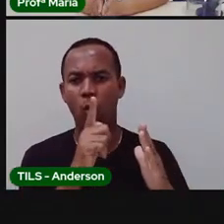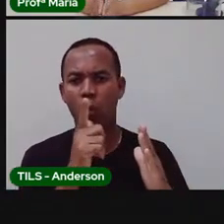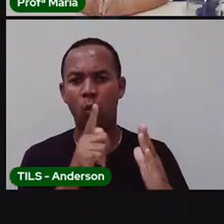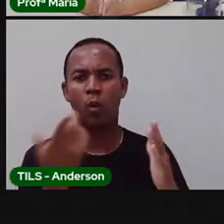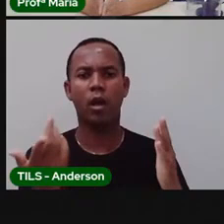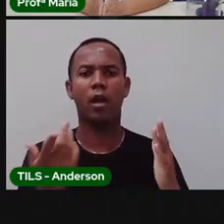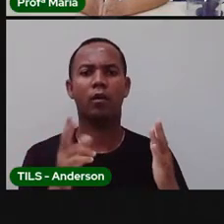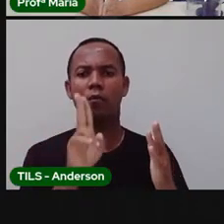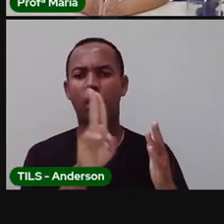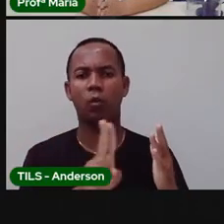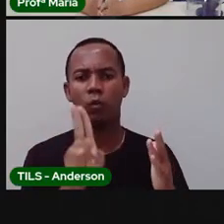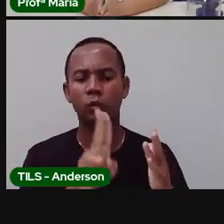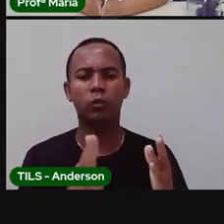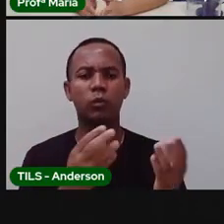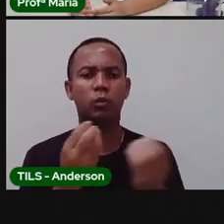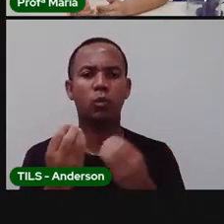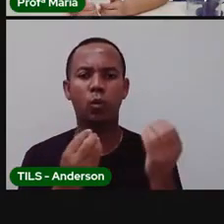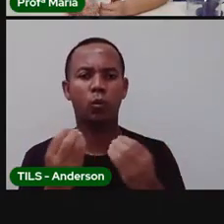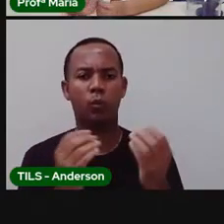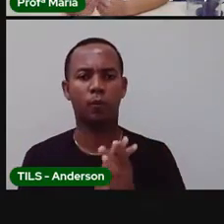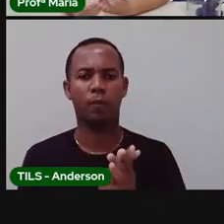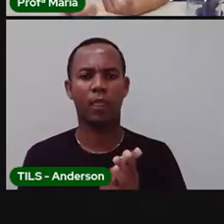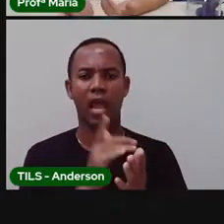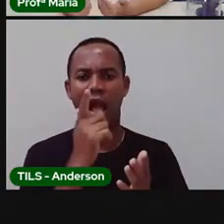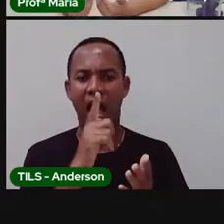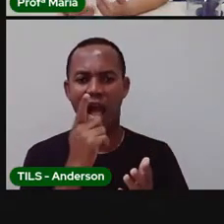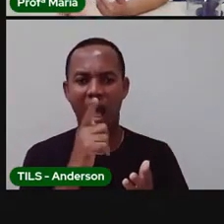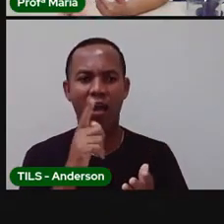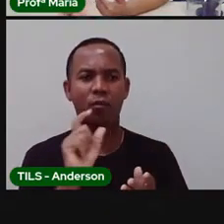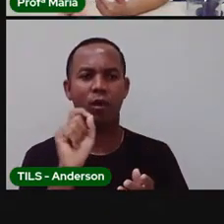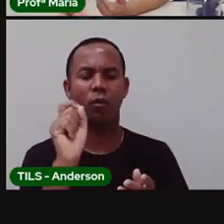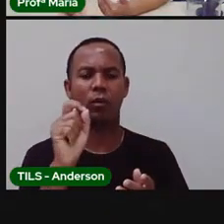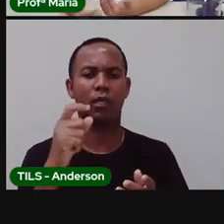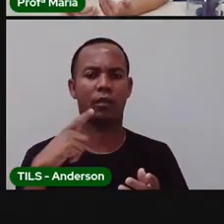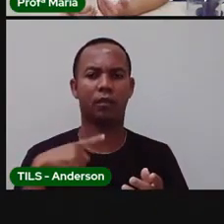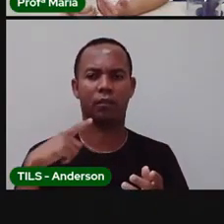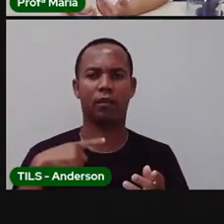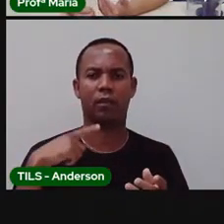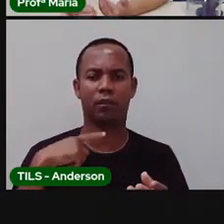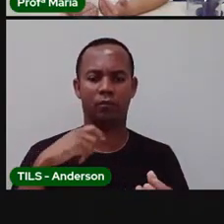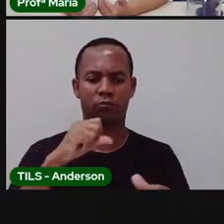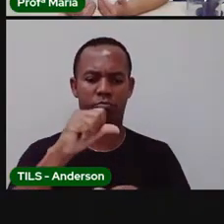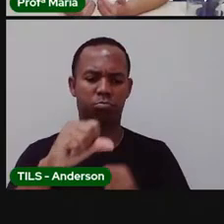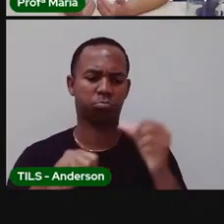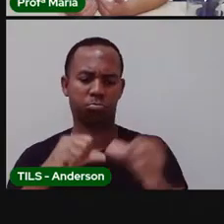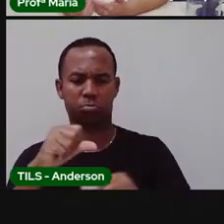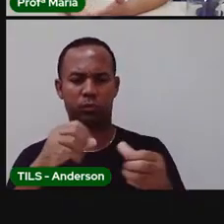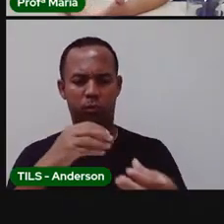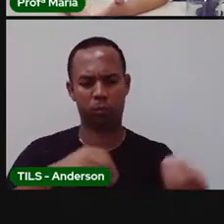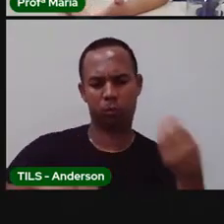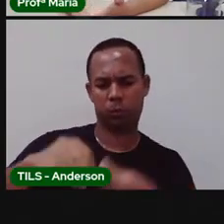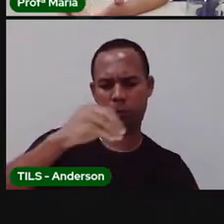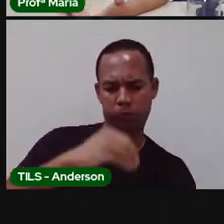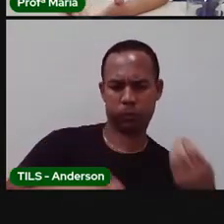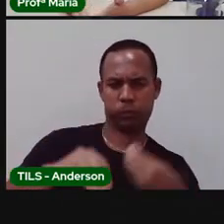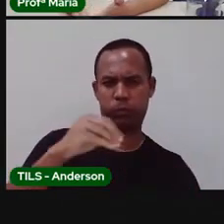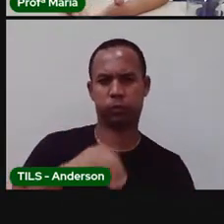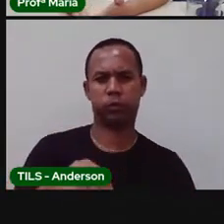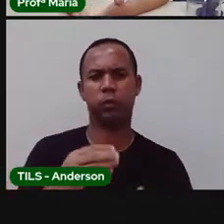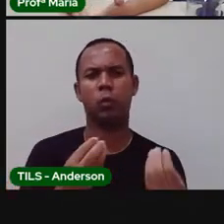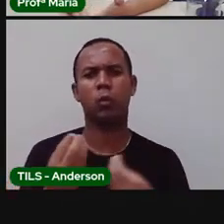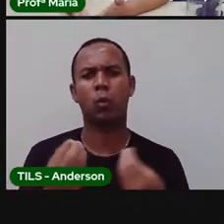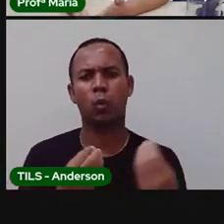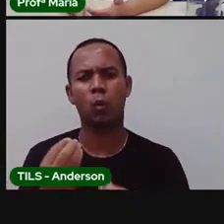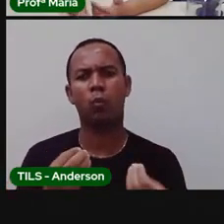que ela terá. Então, a água, ela passa por todo um processo de transformação. E como que é esse processo de